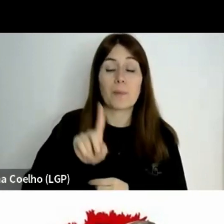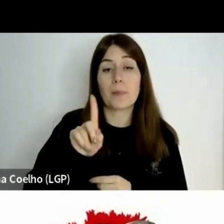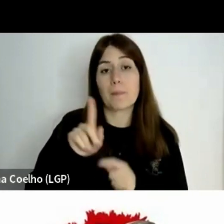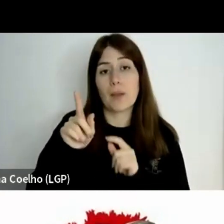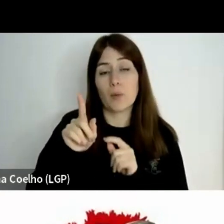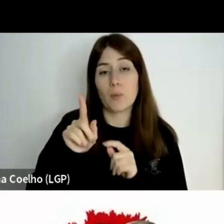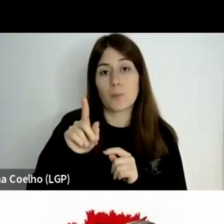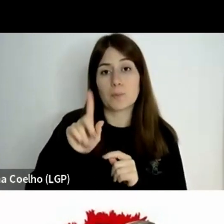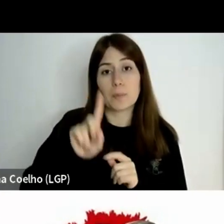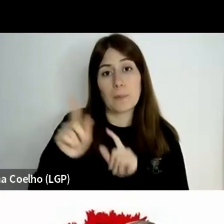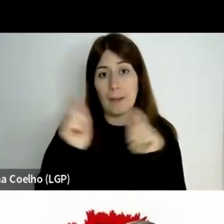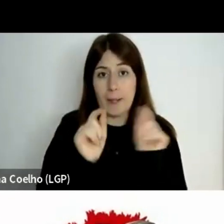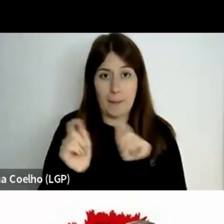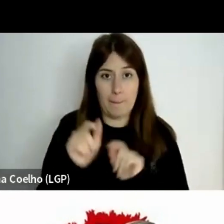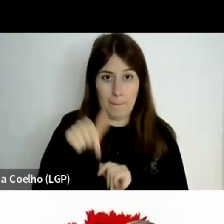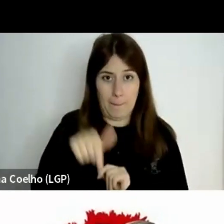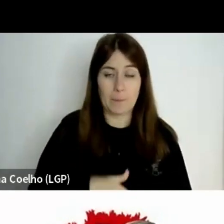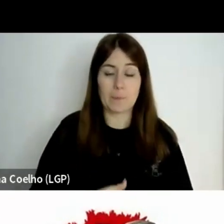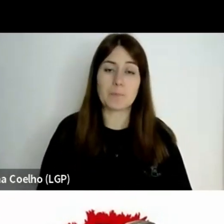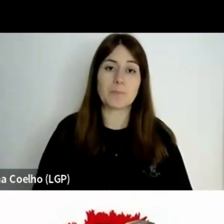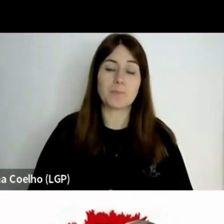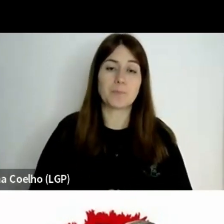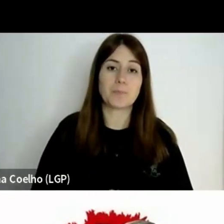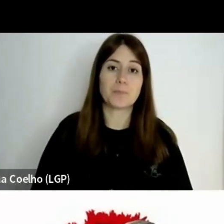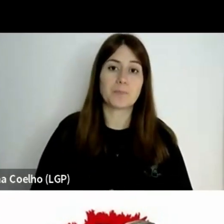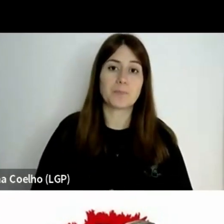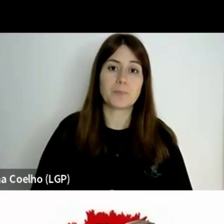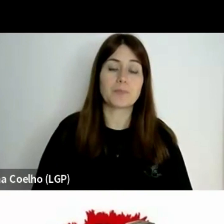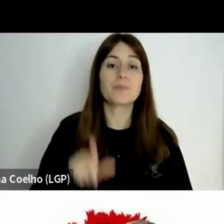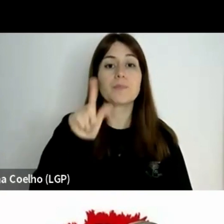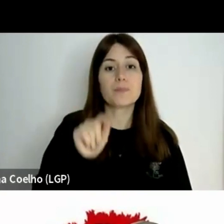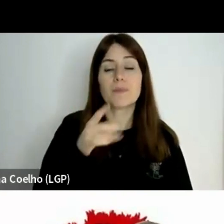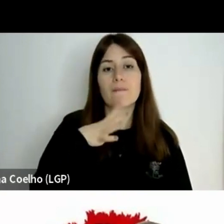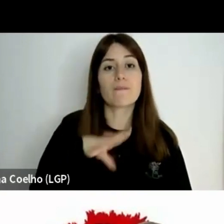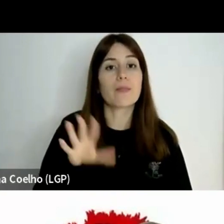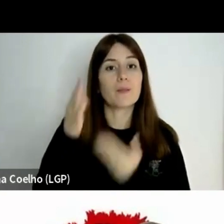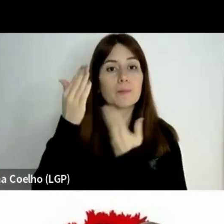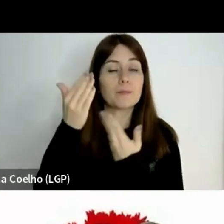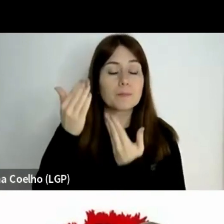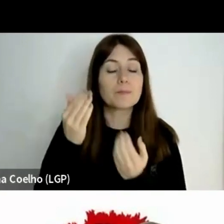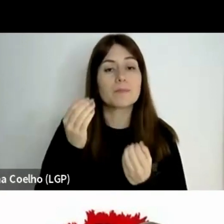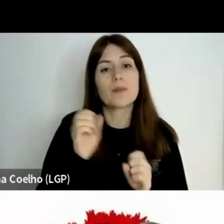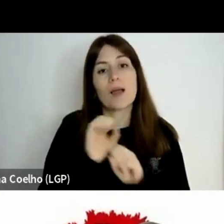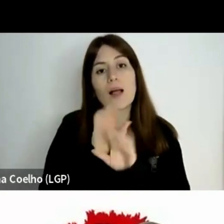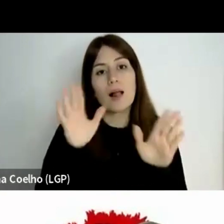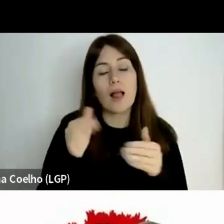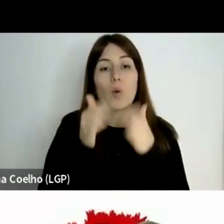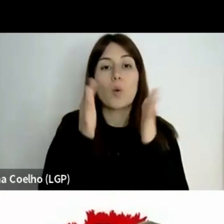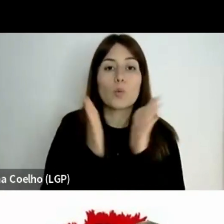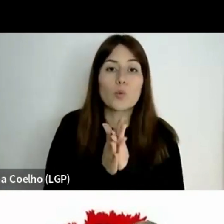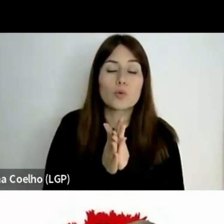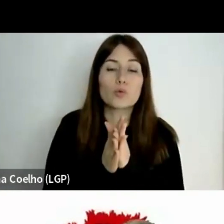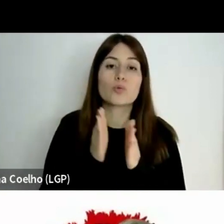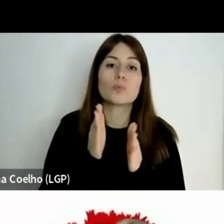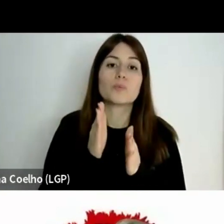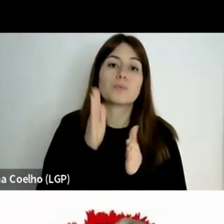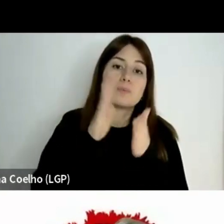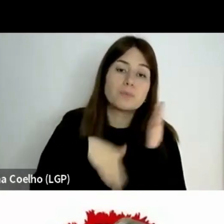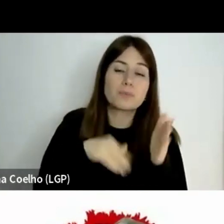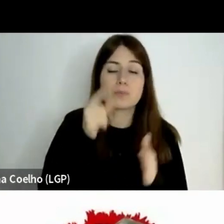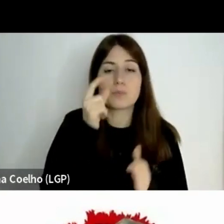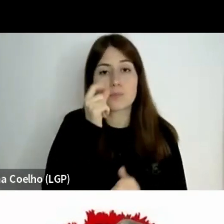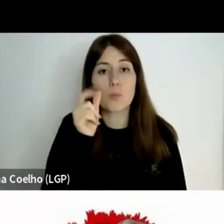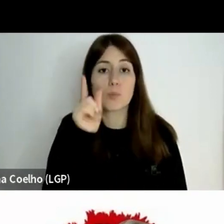de debates. E também saudar todas as colegas, os e as